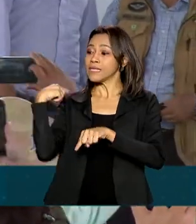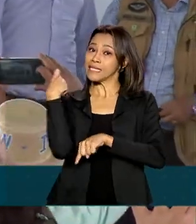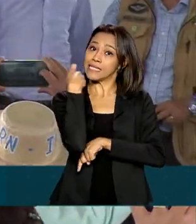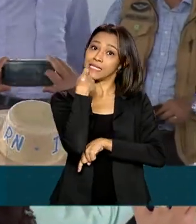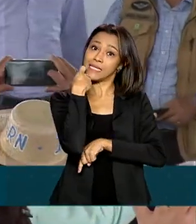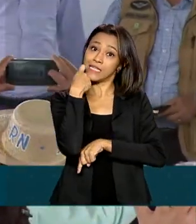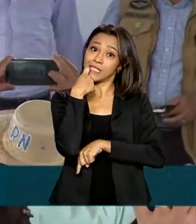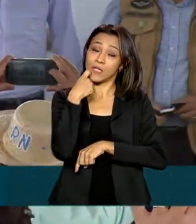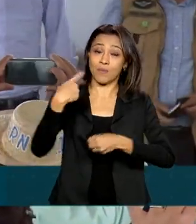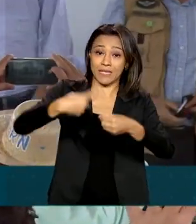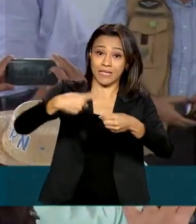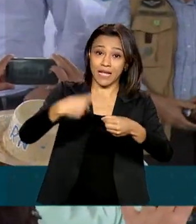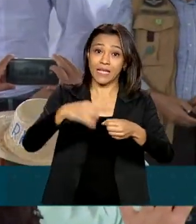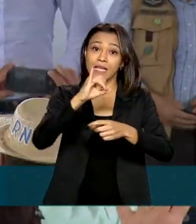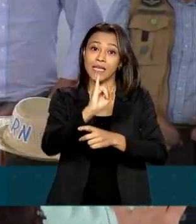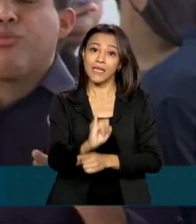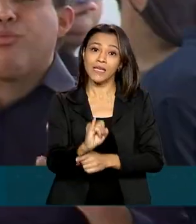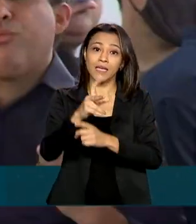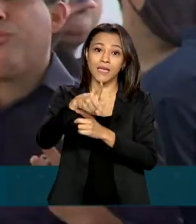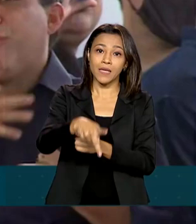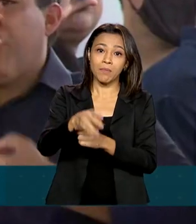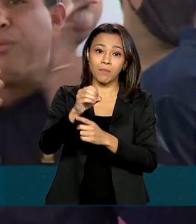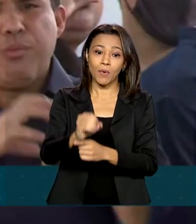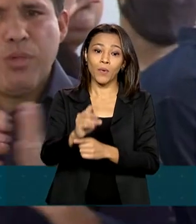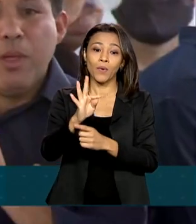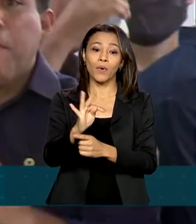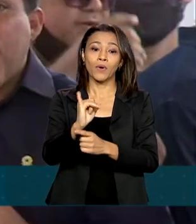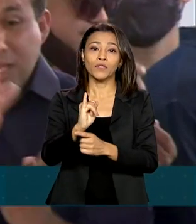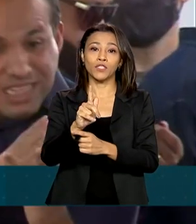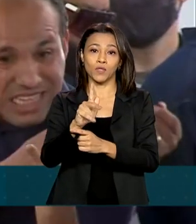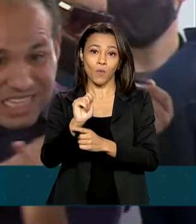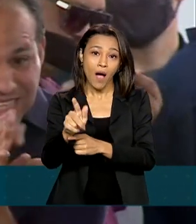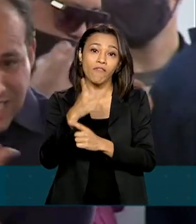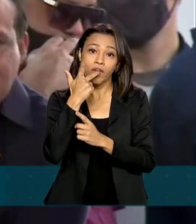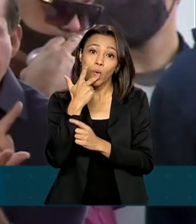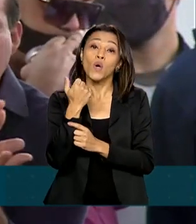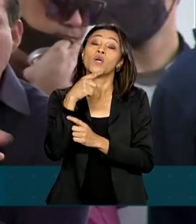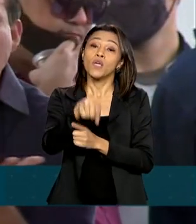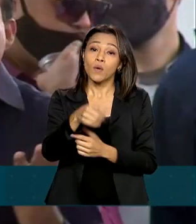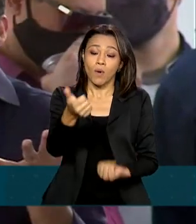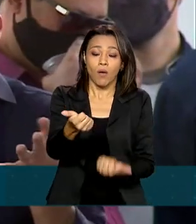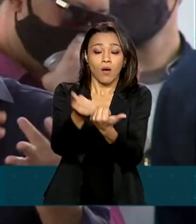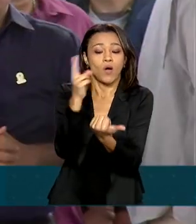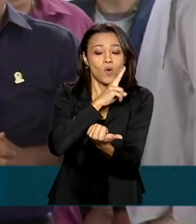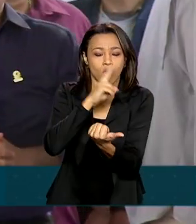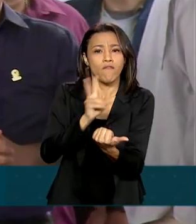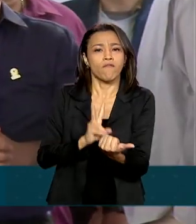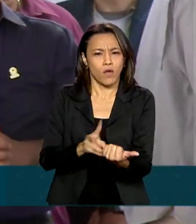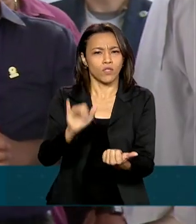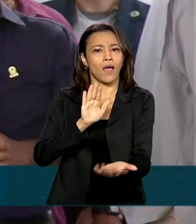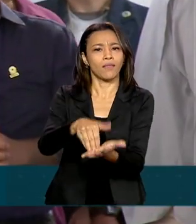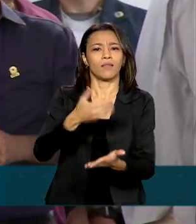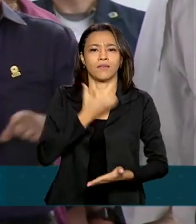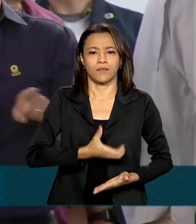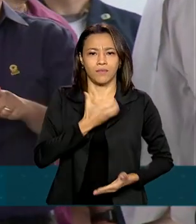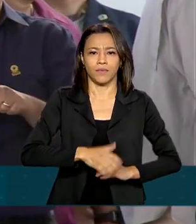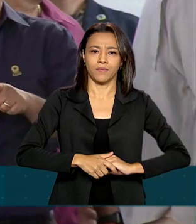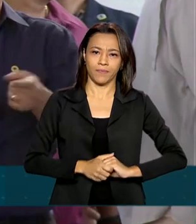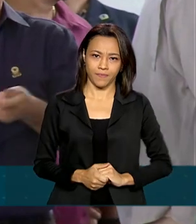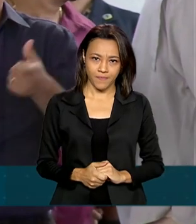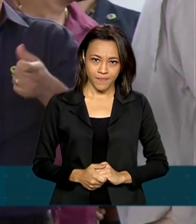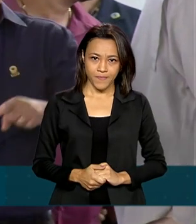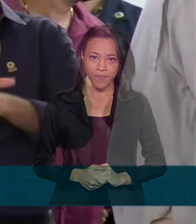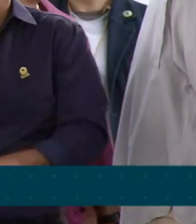na cidade de Potiguar de Ipanguaçu, que o auxílio emergencial continuará até dezembro. O auxílio emergencial